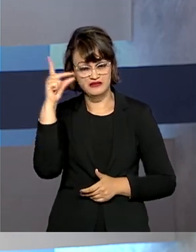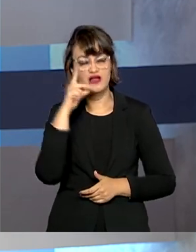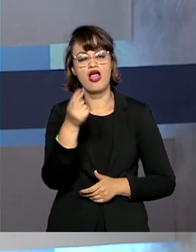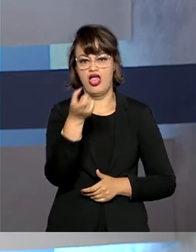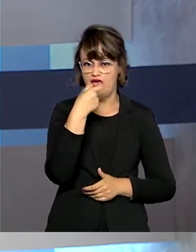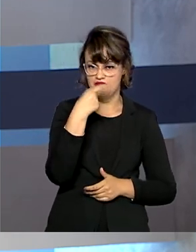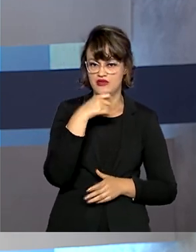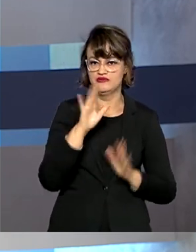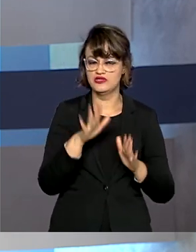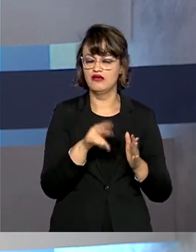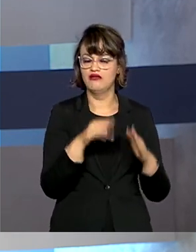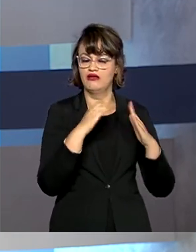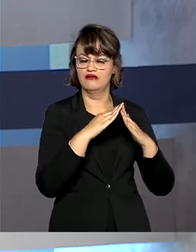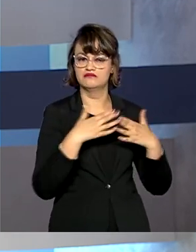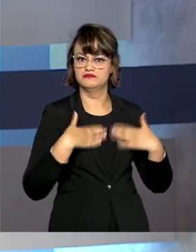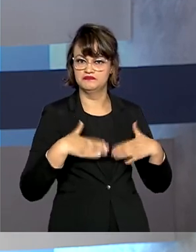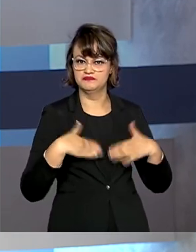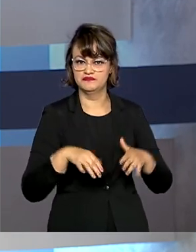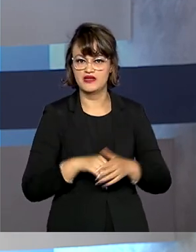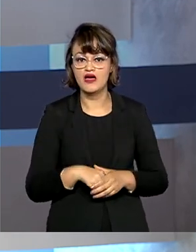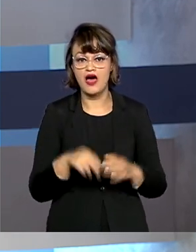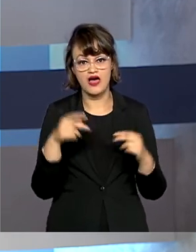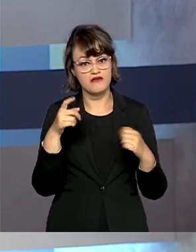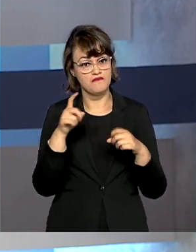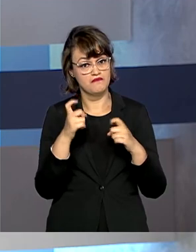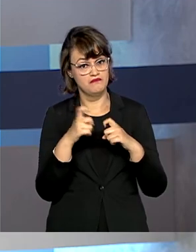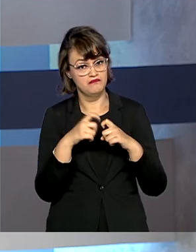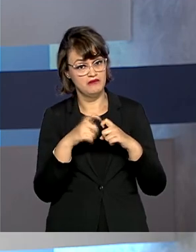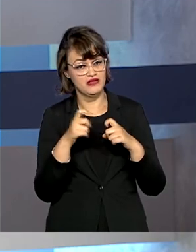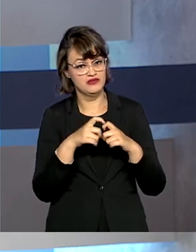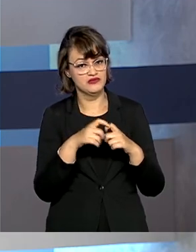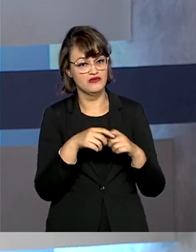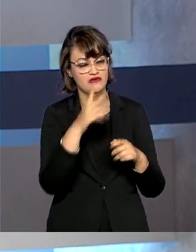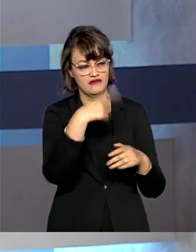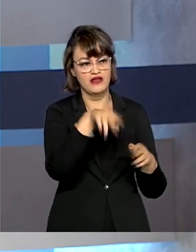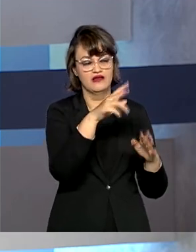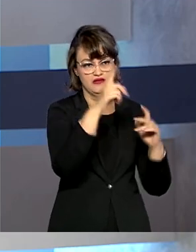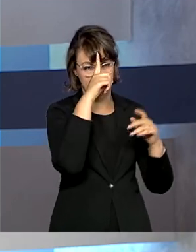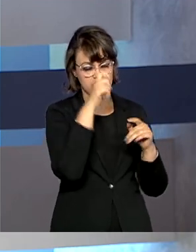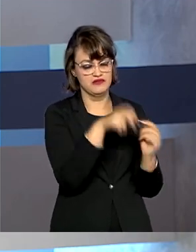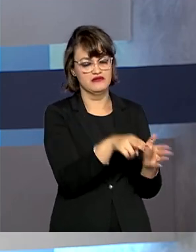medicado e está bem. Por orientação médica, o ministro vai ficar internado para observação.